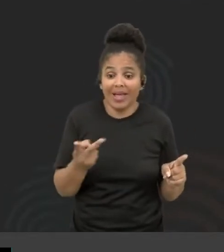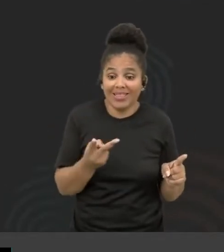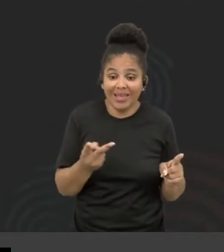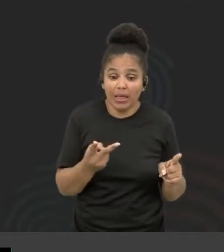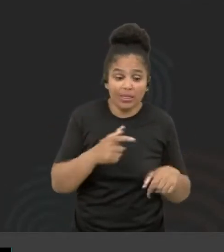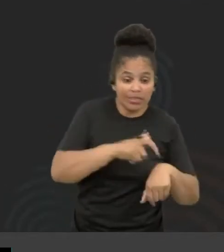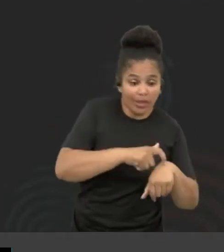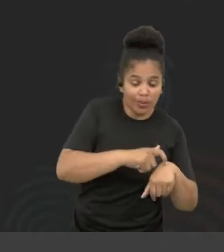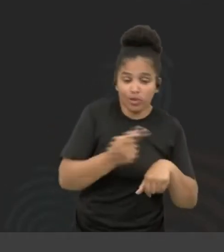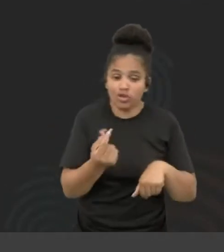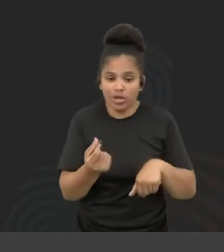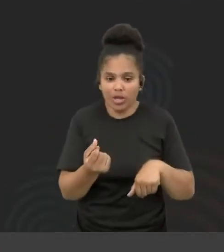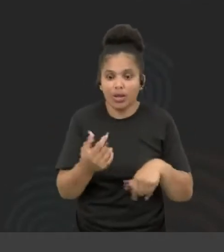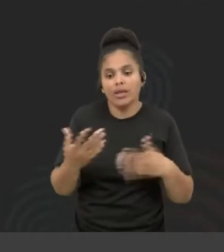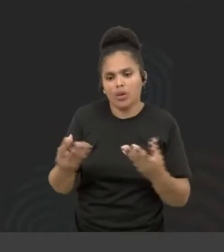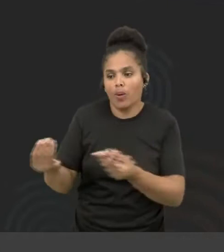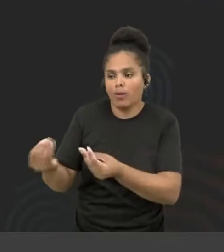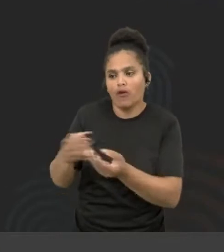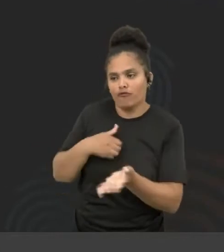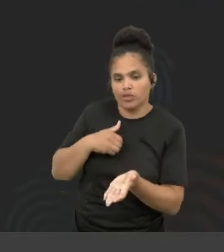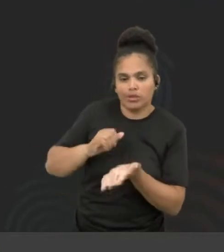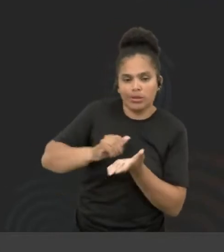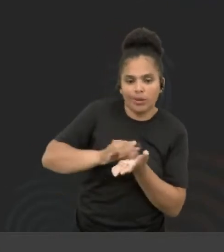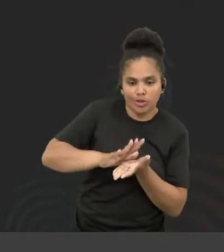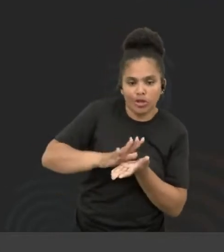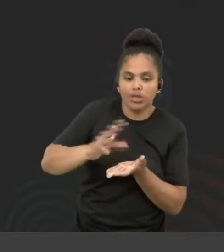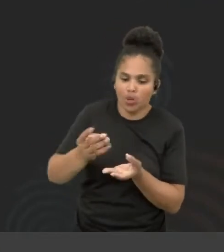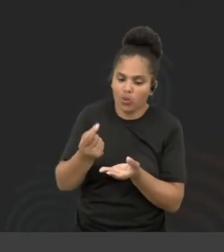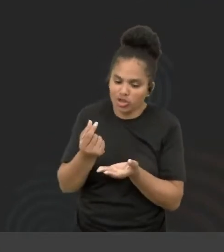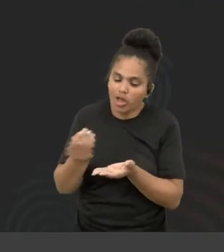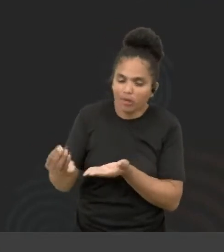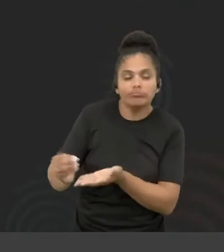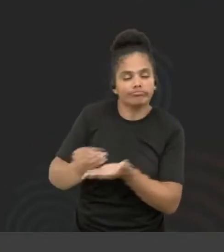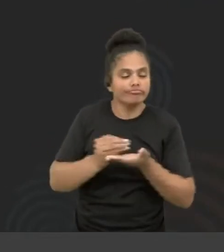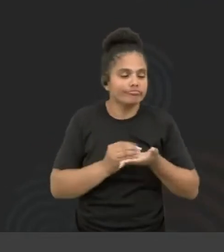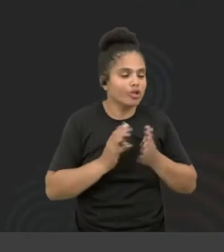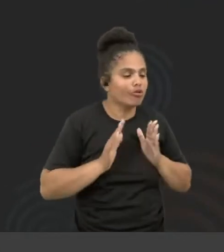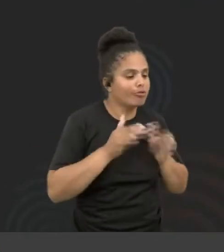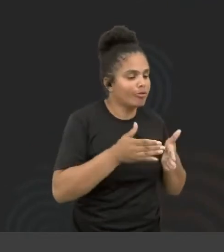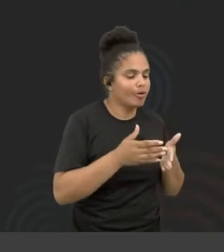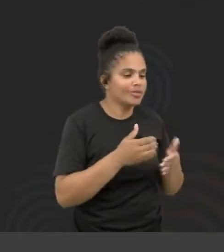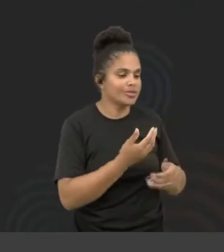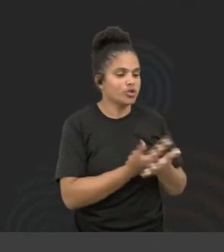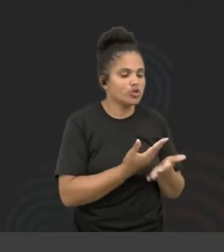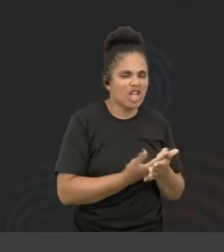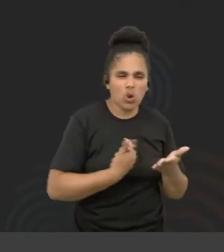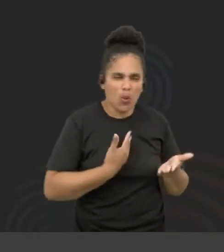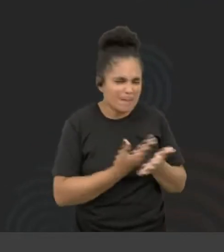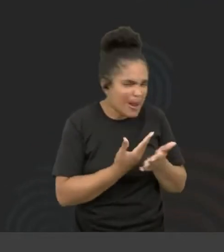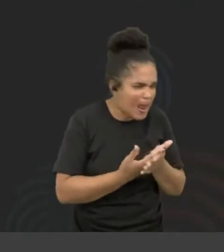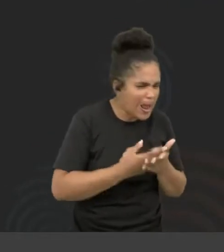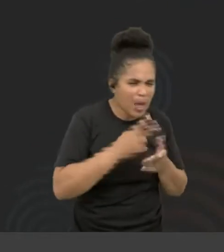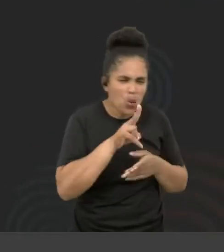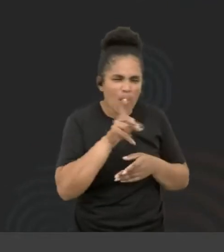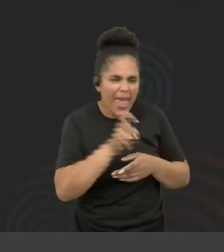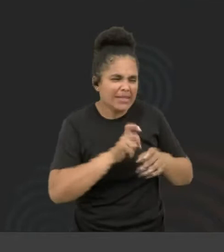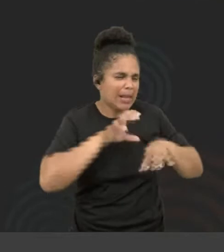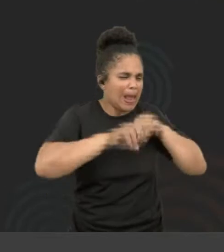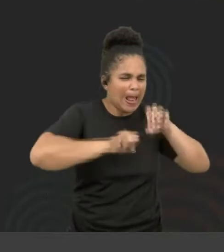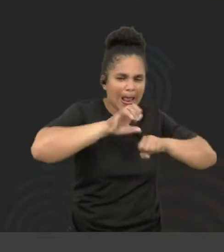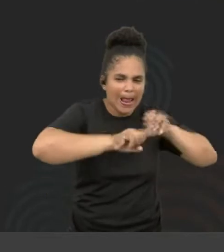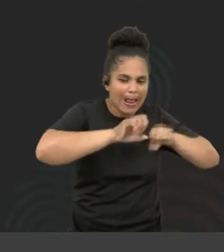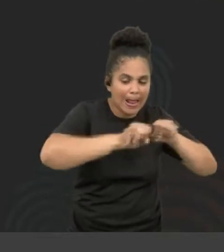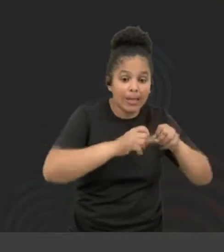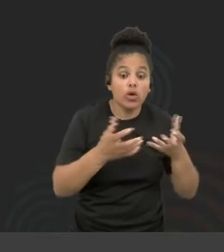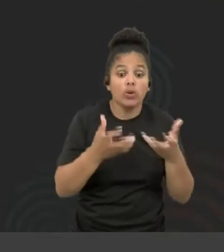dois. E ainda me livrei daquele monte de gente. Massa. Comecei a estudar o Exer, assim, Devorando tudo. Daí, com o quê? Eu queria